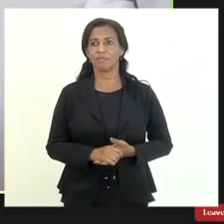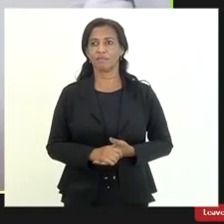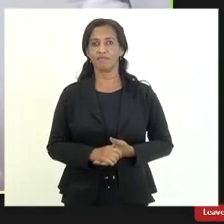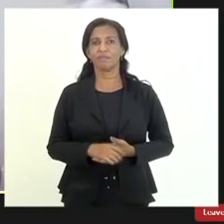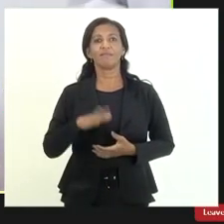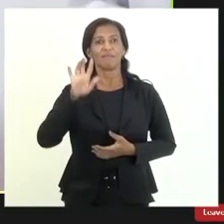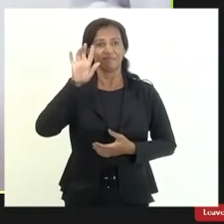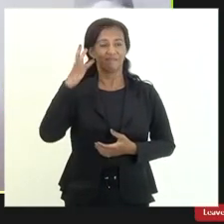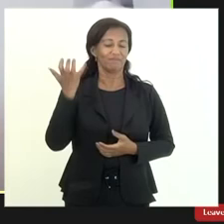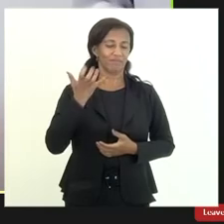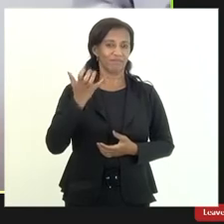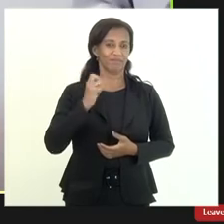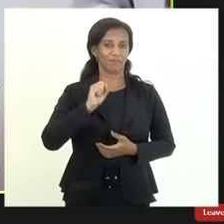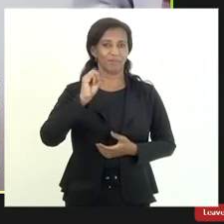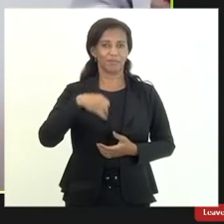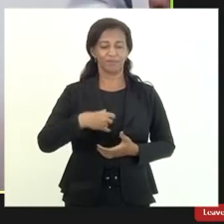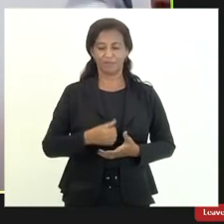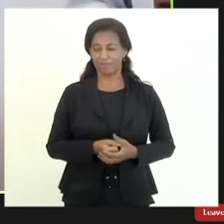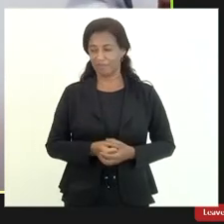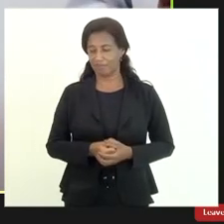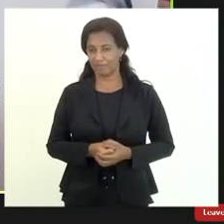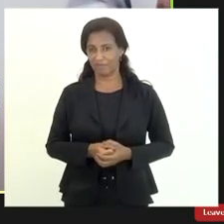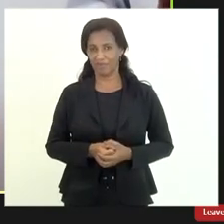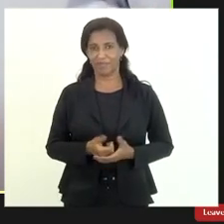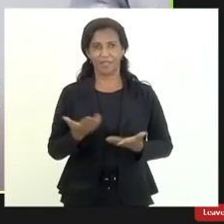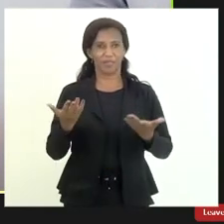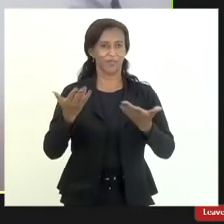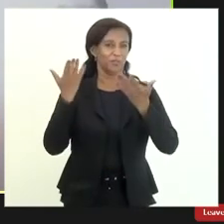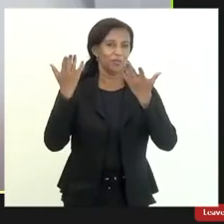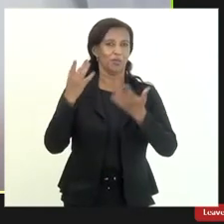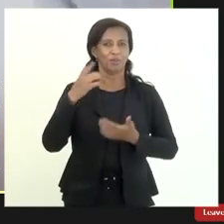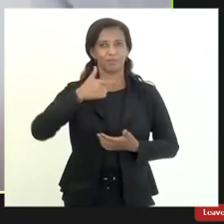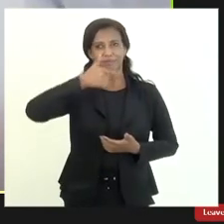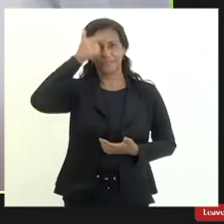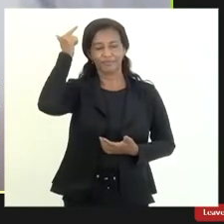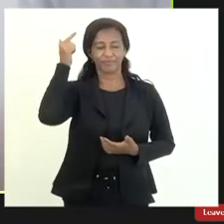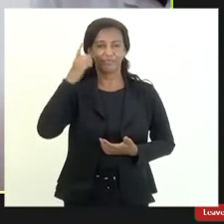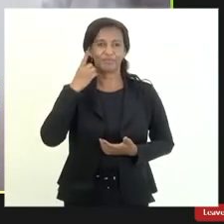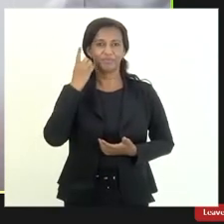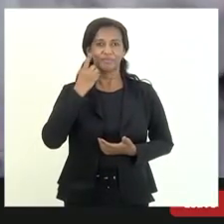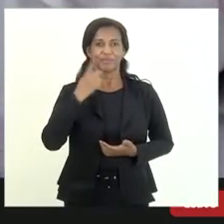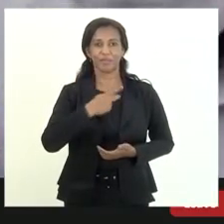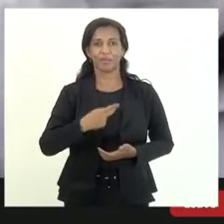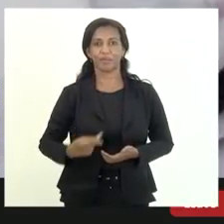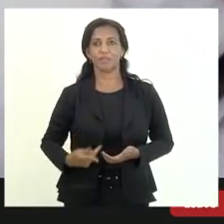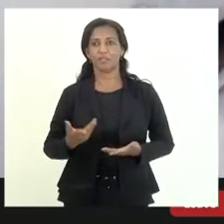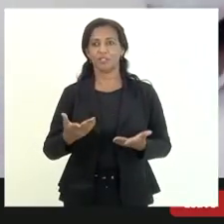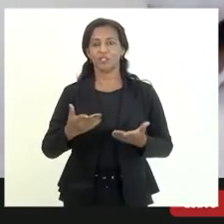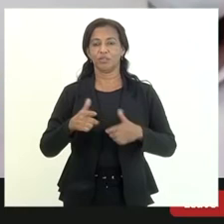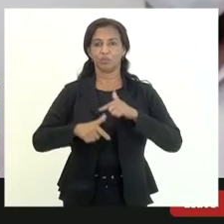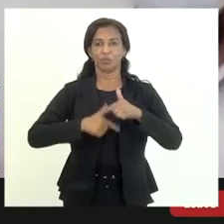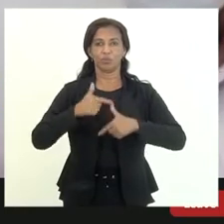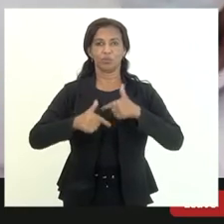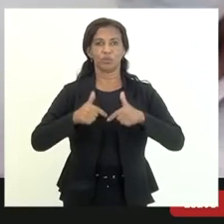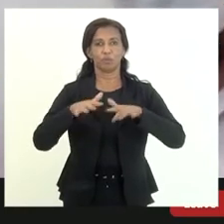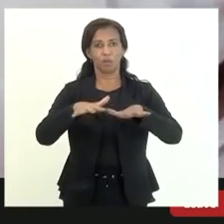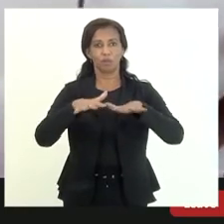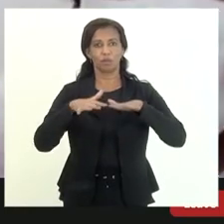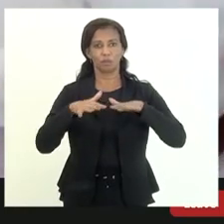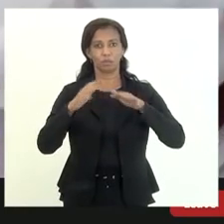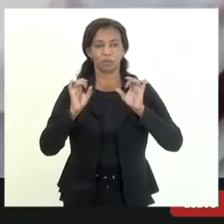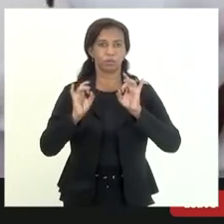quero fazer sim vou fazer nobre deputado Luiz Paulo Coelho da Rocha está presidindo os trabalhos desta audiência pública